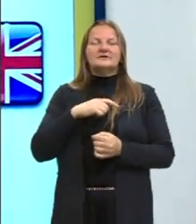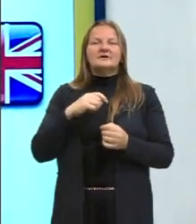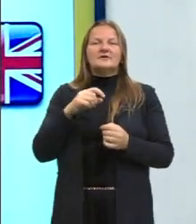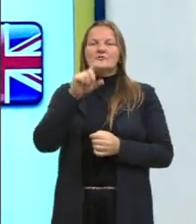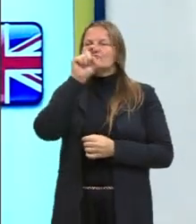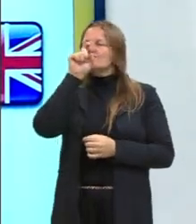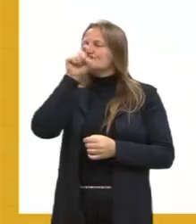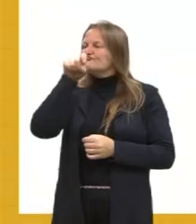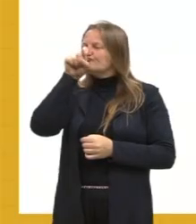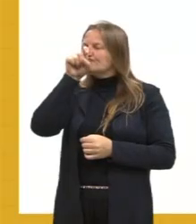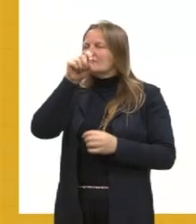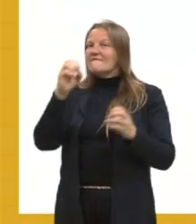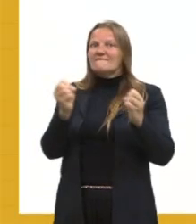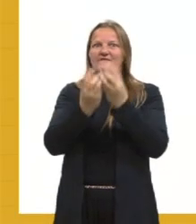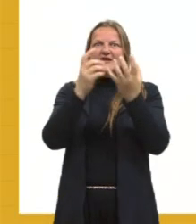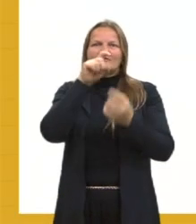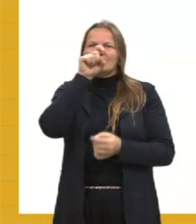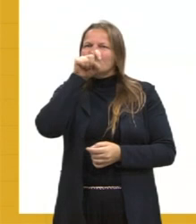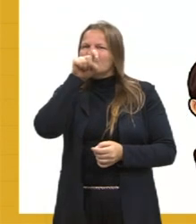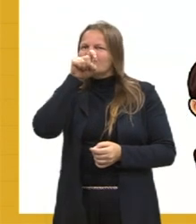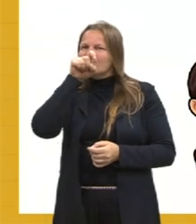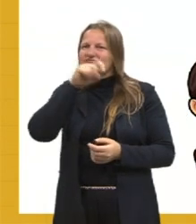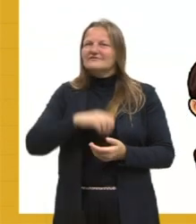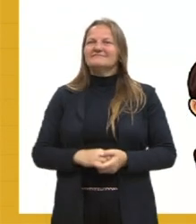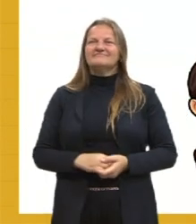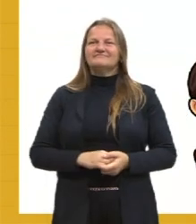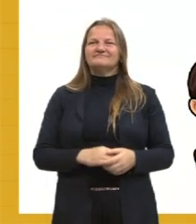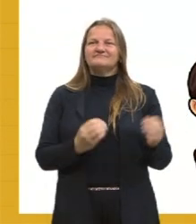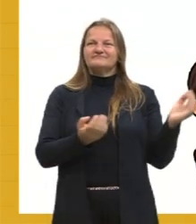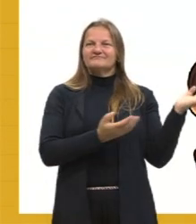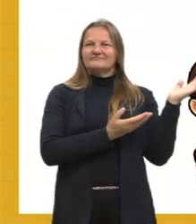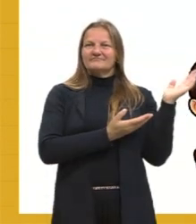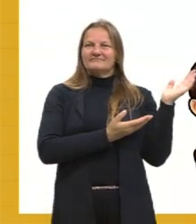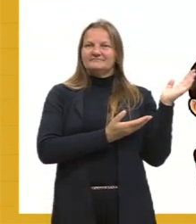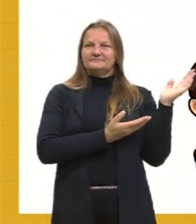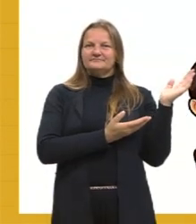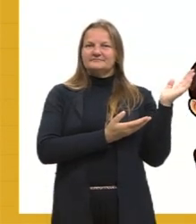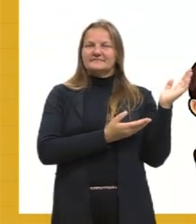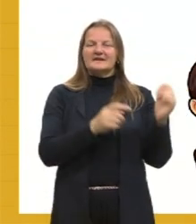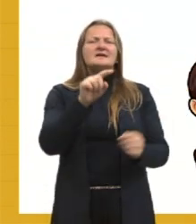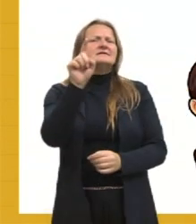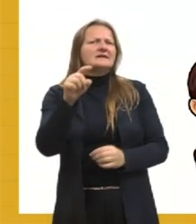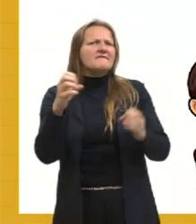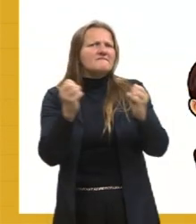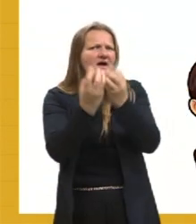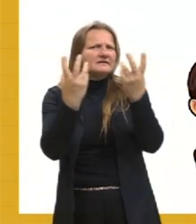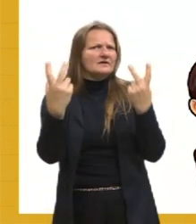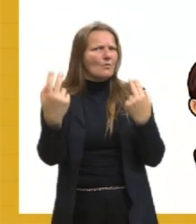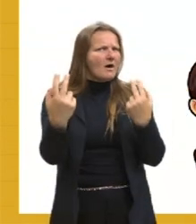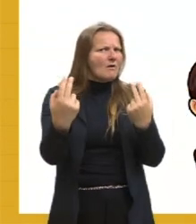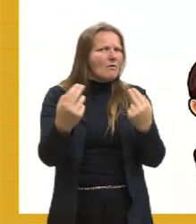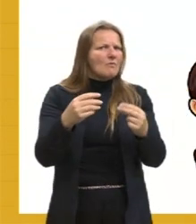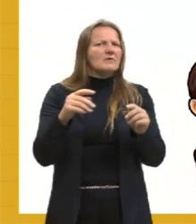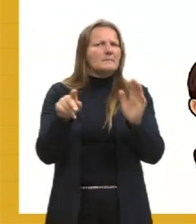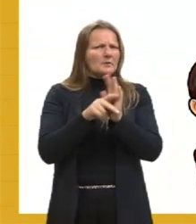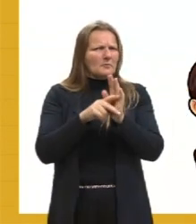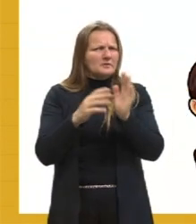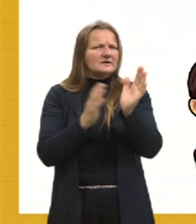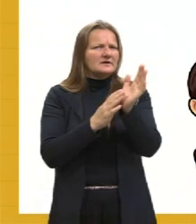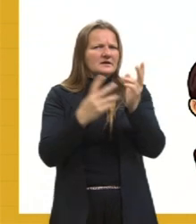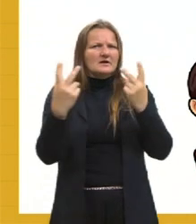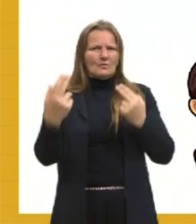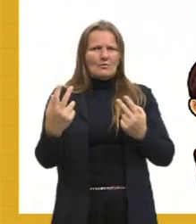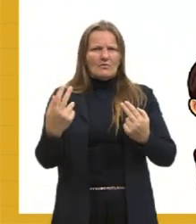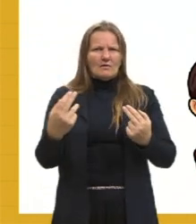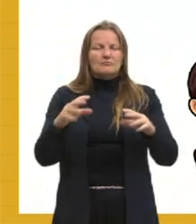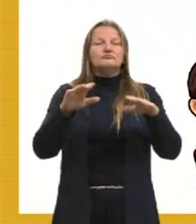Halloween. Então, para nós diferenciarmos um pouquinho, será que é a mesma festa? Será que tem os mesmos propósitos? Celebram as